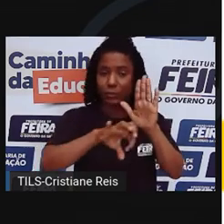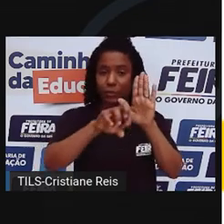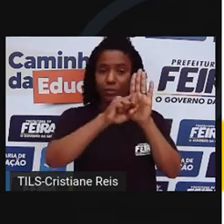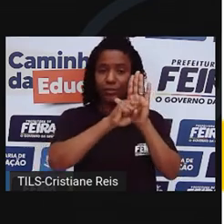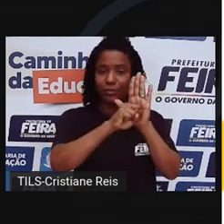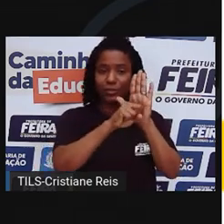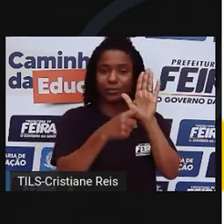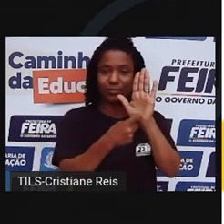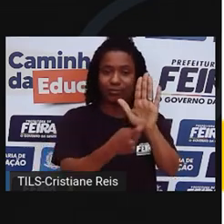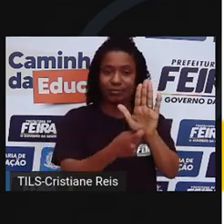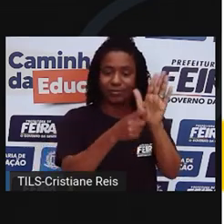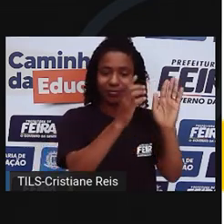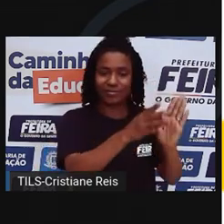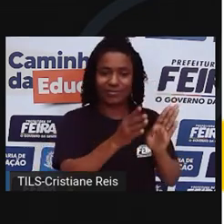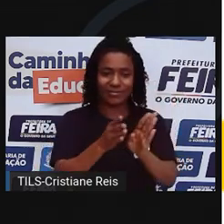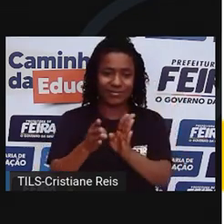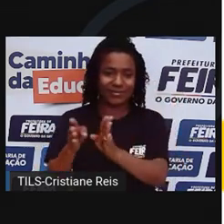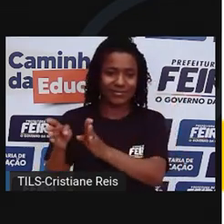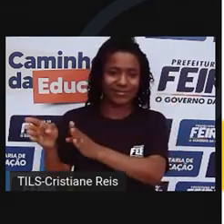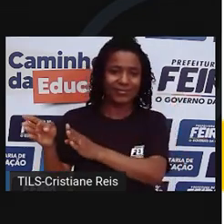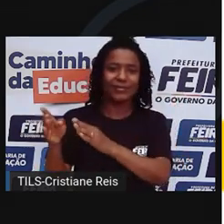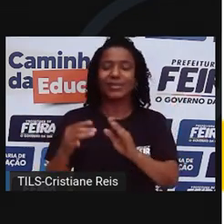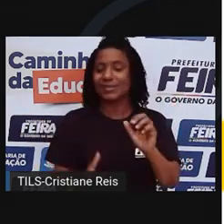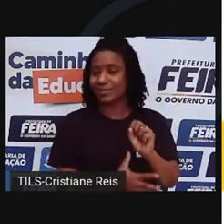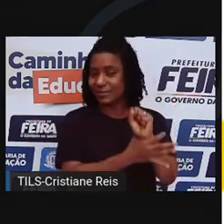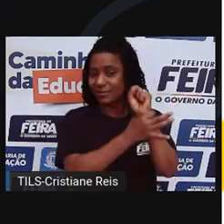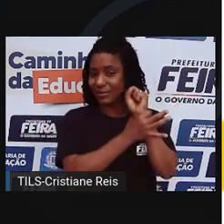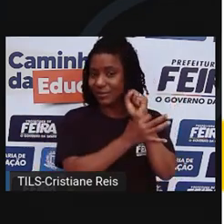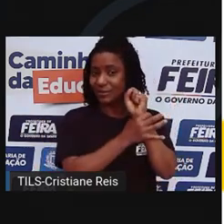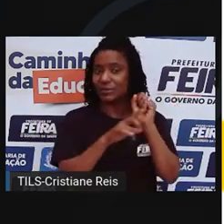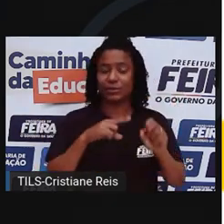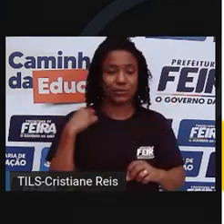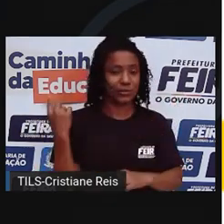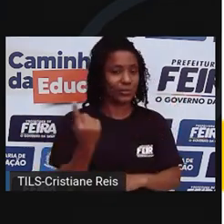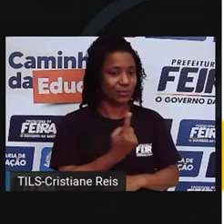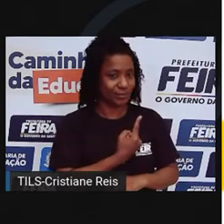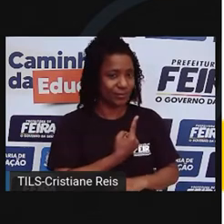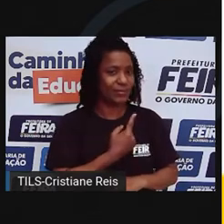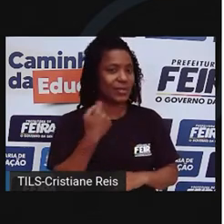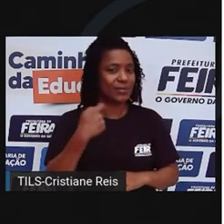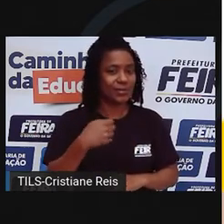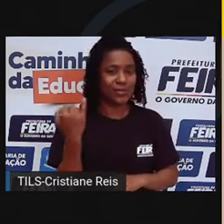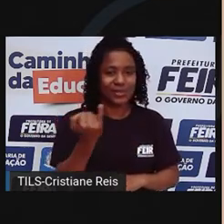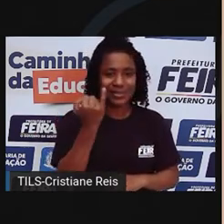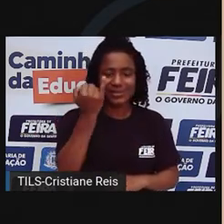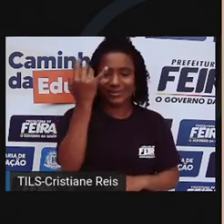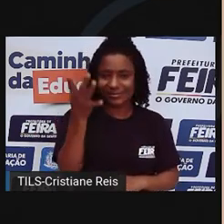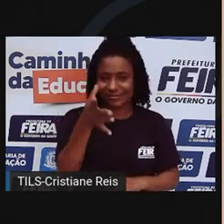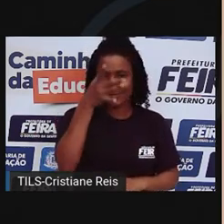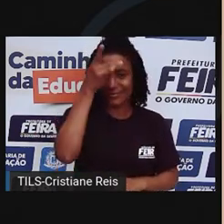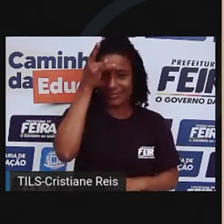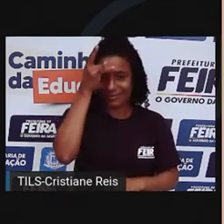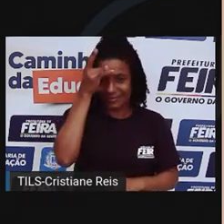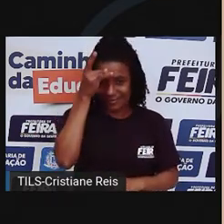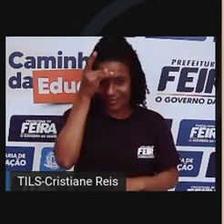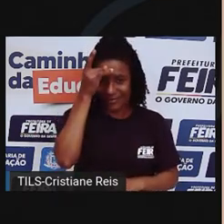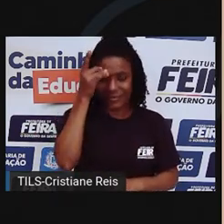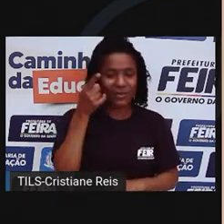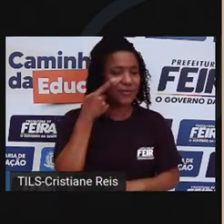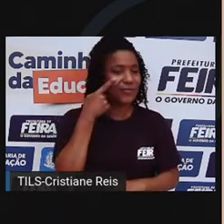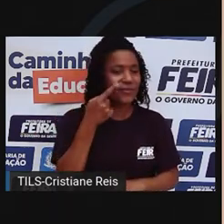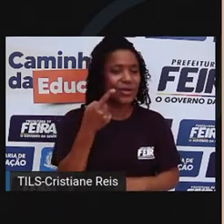E para a nossa segurança e a segurança dos demais, é bom saber essas regras, certo? Vamos conhecer um pouco dessa